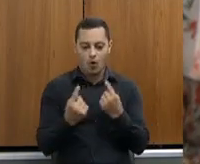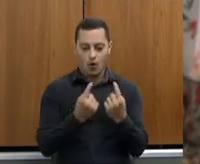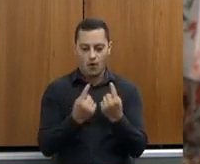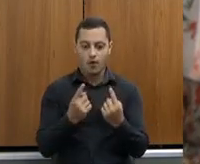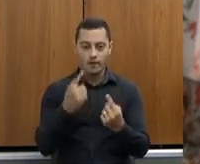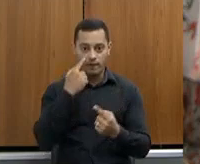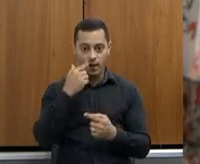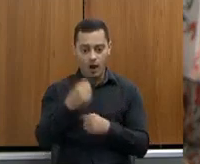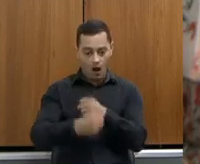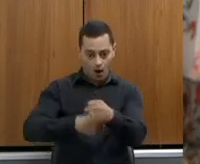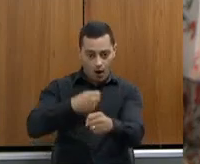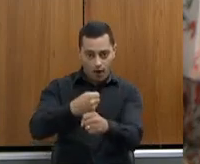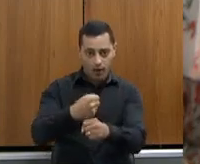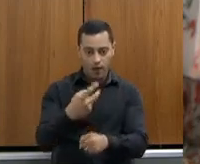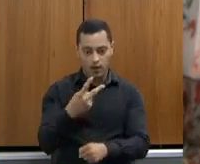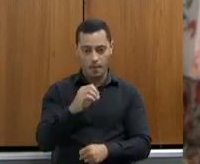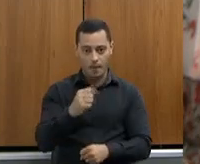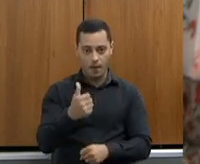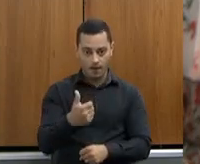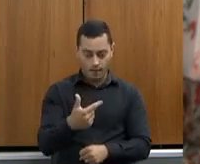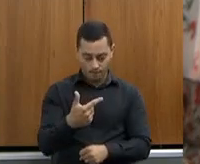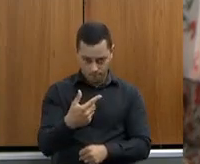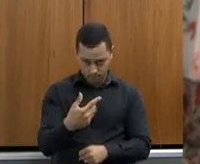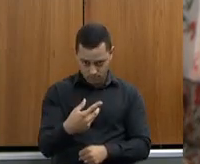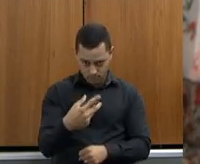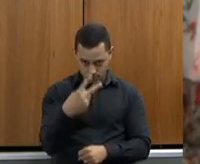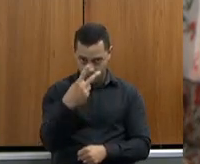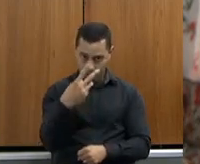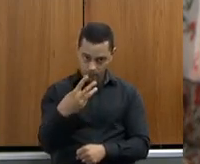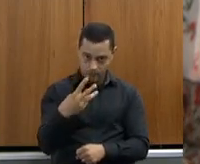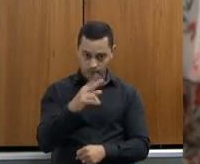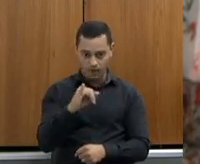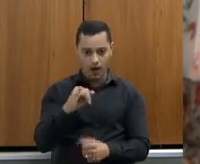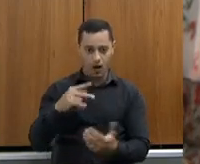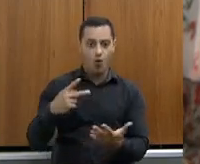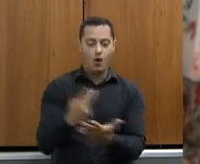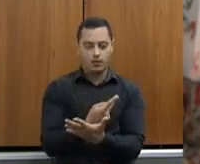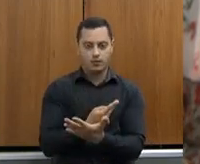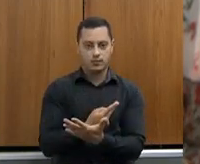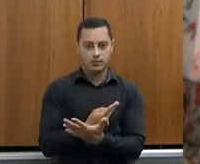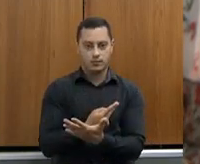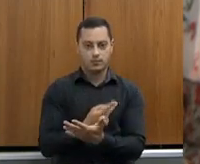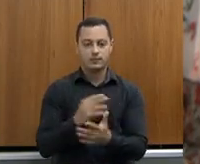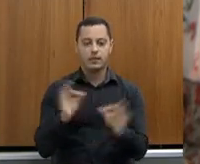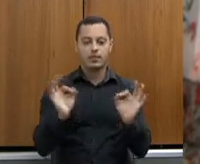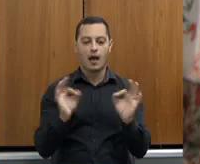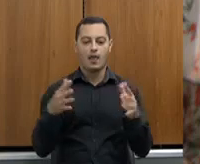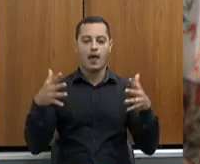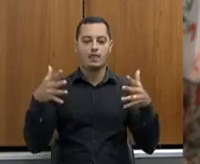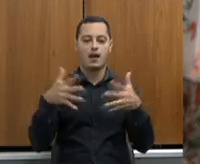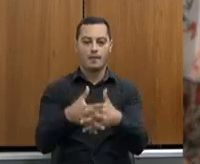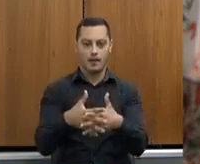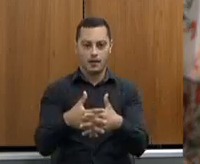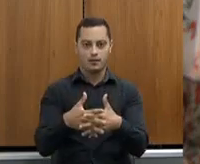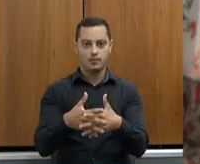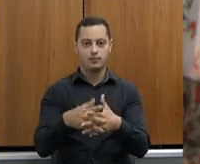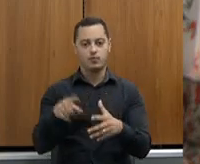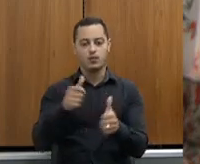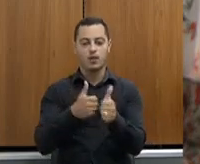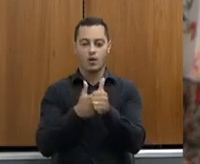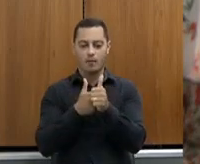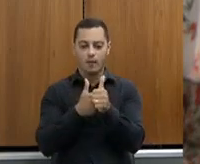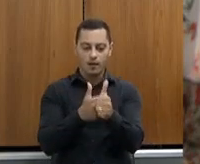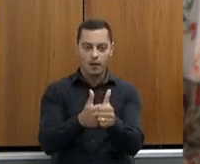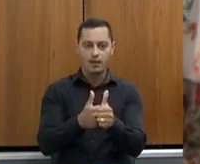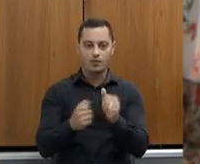2023, sem nenhum reflexo com questões que possam acontecer aí. Então, nós estamos muito acompanhando essa questão junto aos